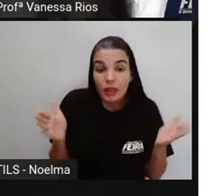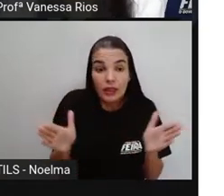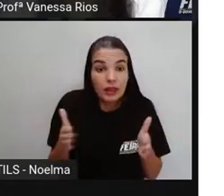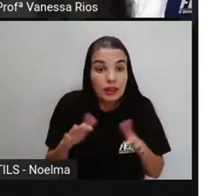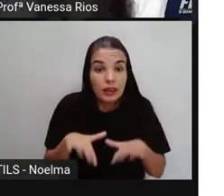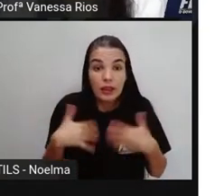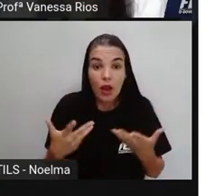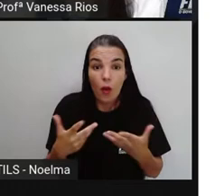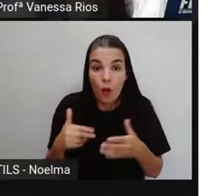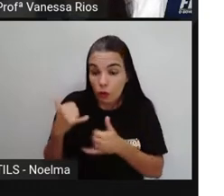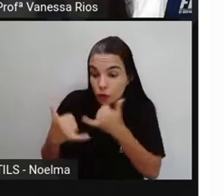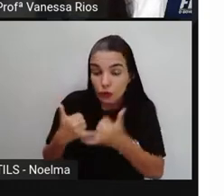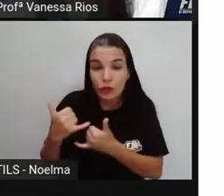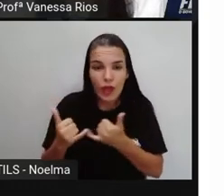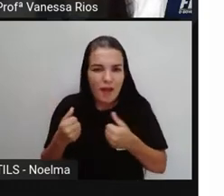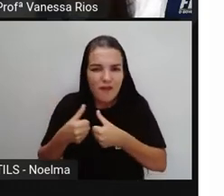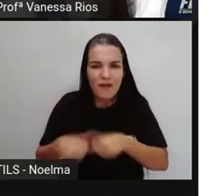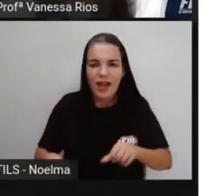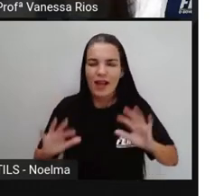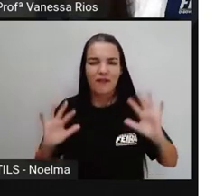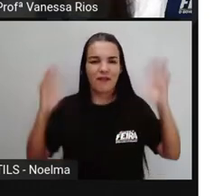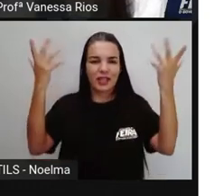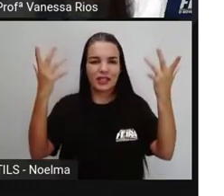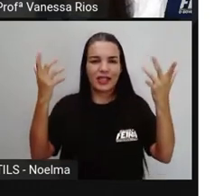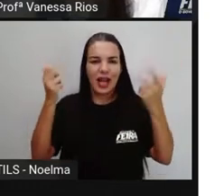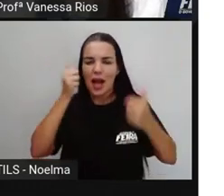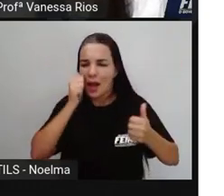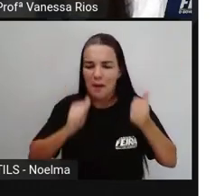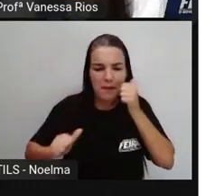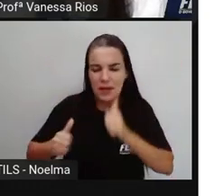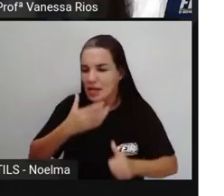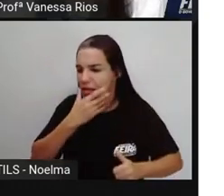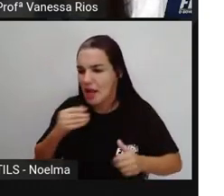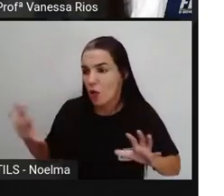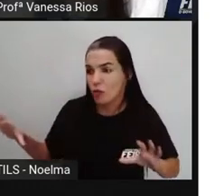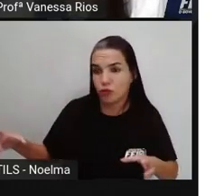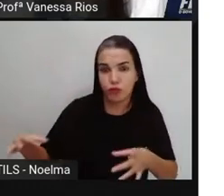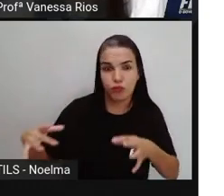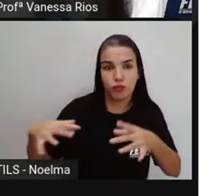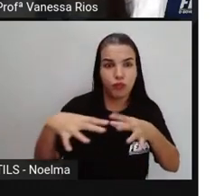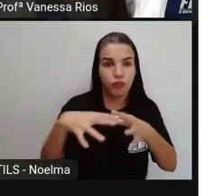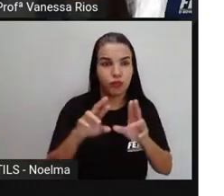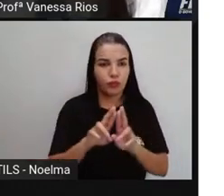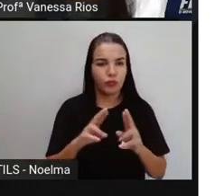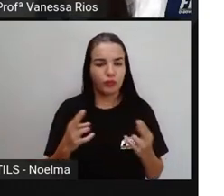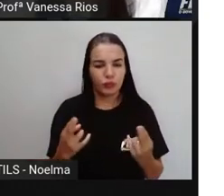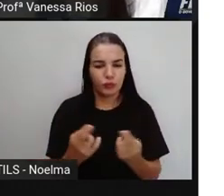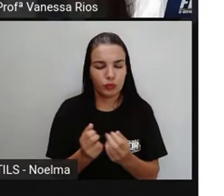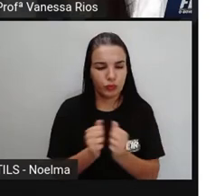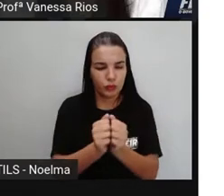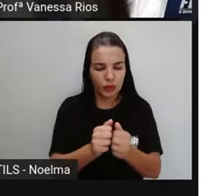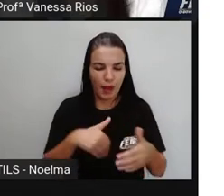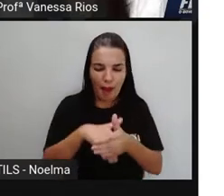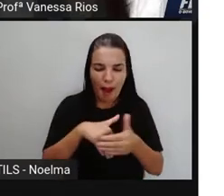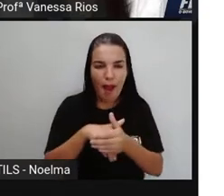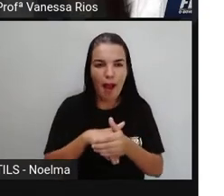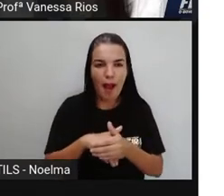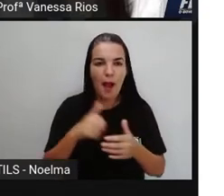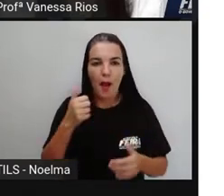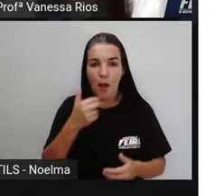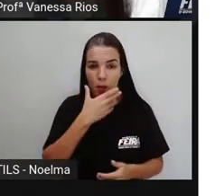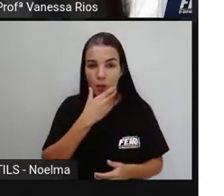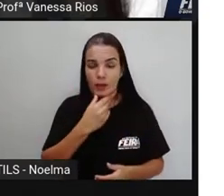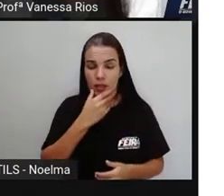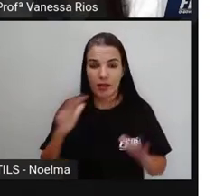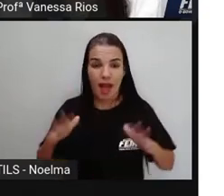o jogo vira uma festa. A meninada da rua se reúne para jogar com eles. Os meninos animados